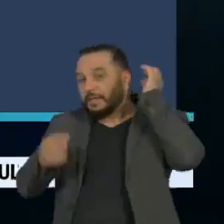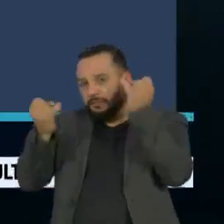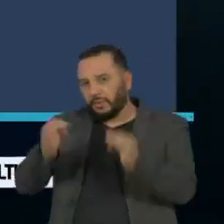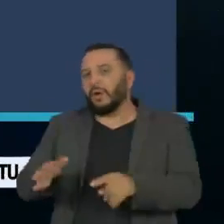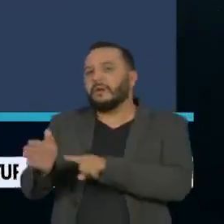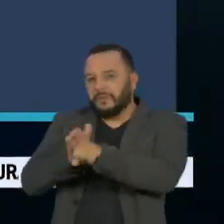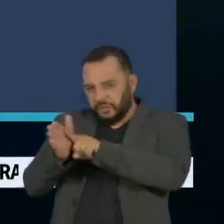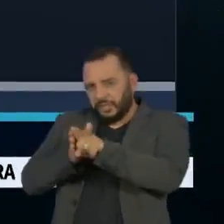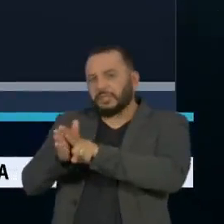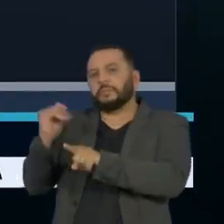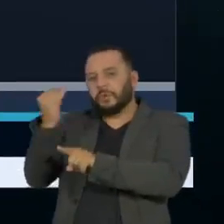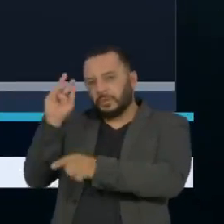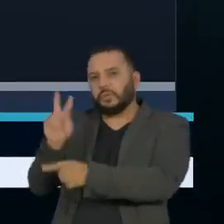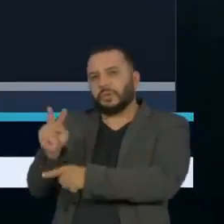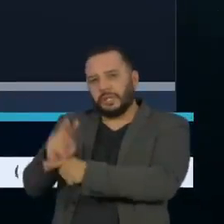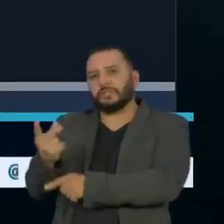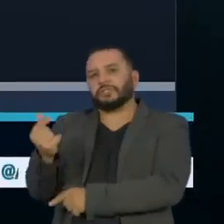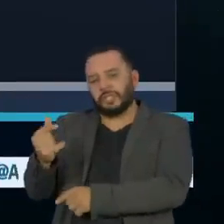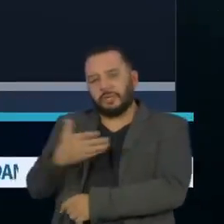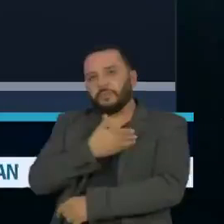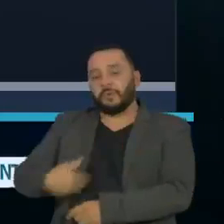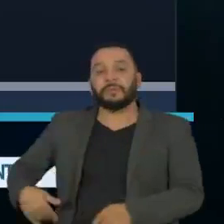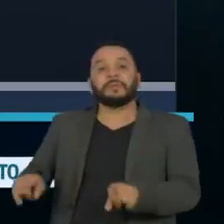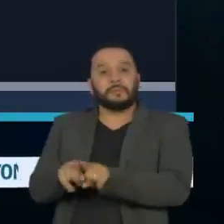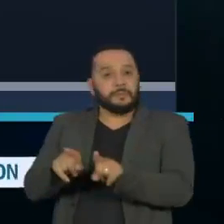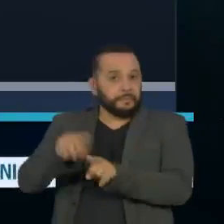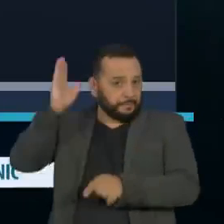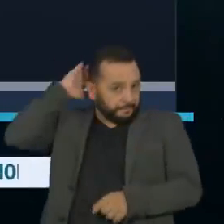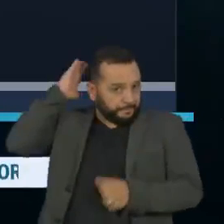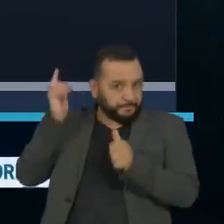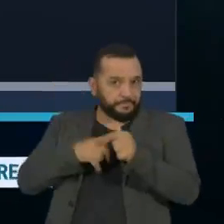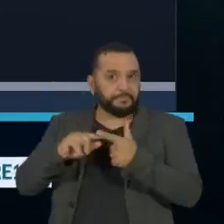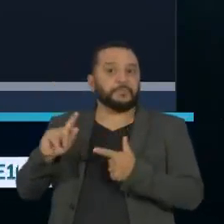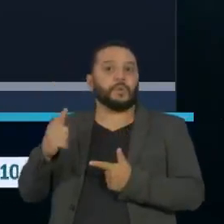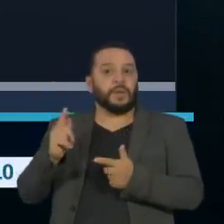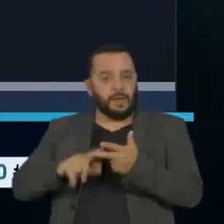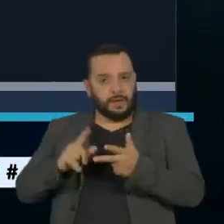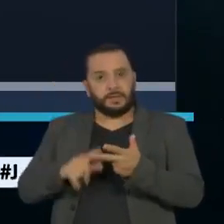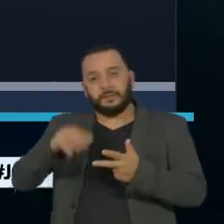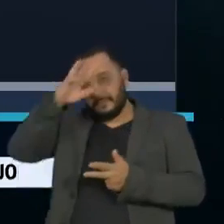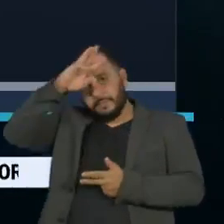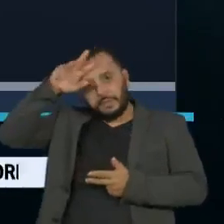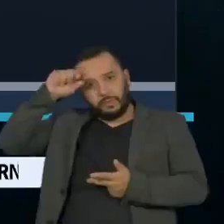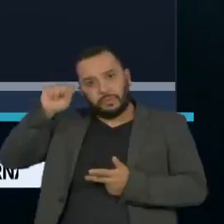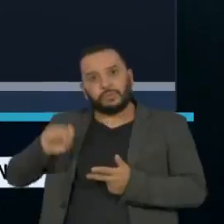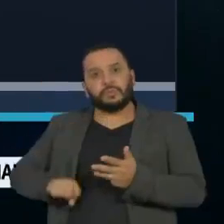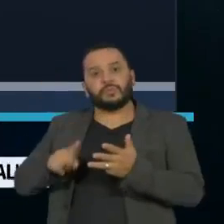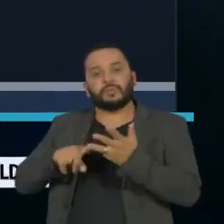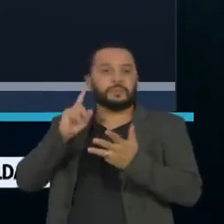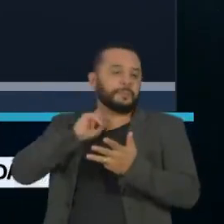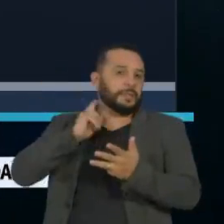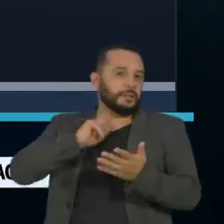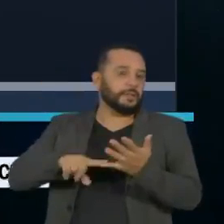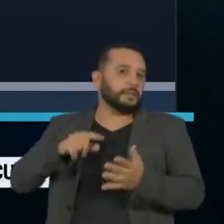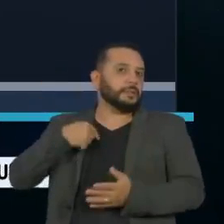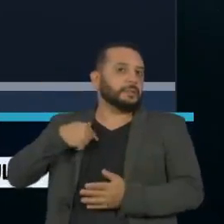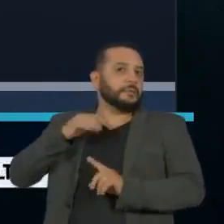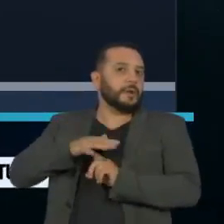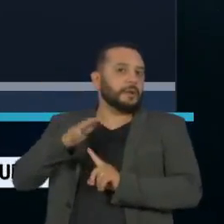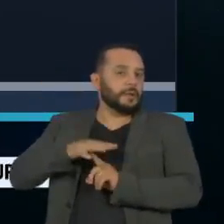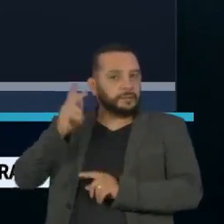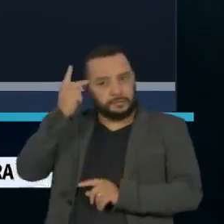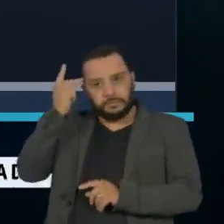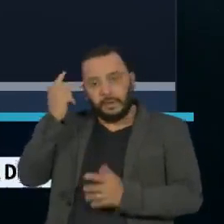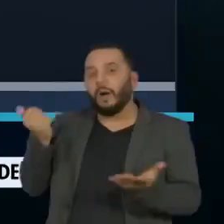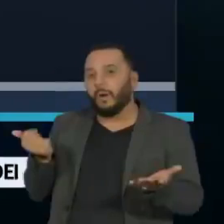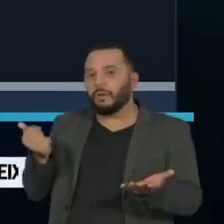proteger o dinheiro público. Além do Pará, foram cumpridos mandados em Goiás, Mato Grosso do Sul, Minas Gerais, Paraná e São Paulo,